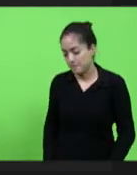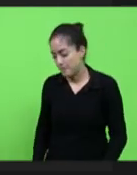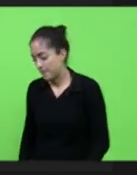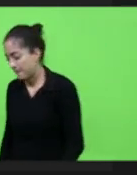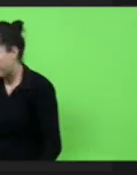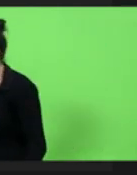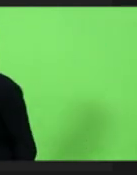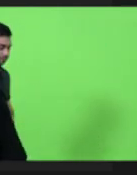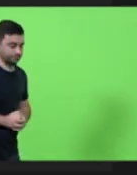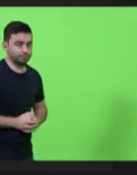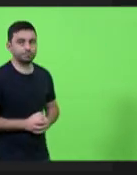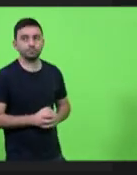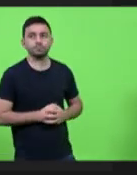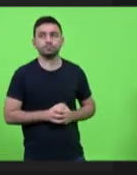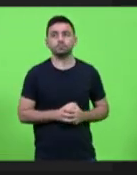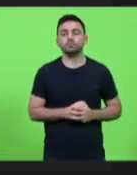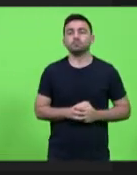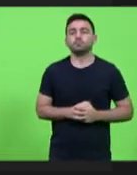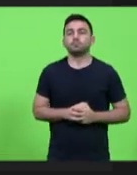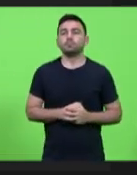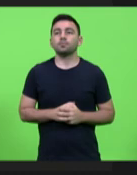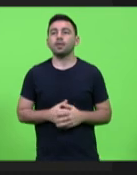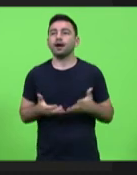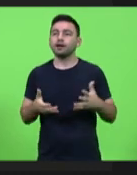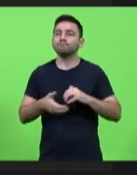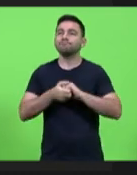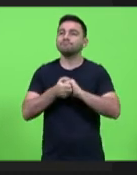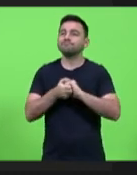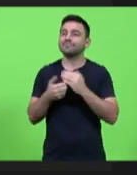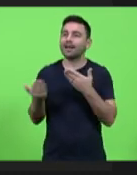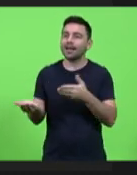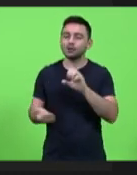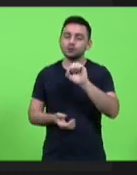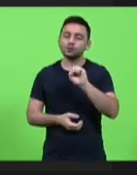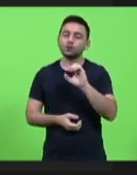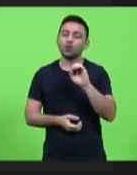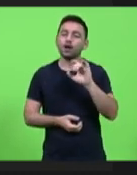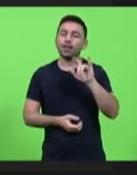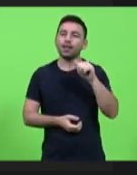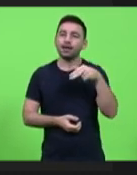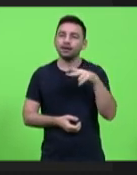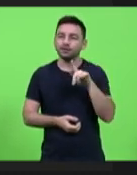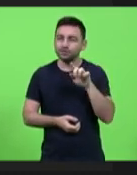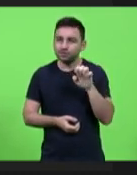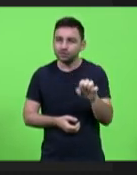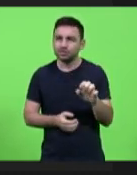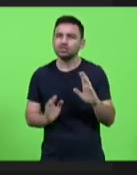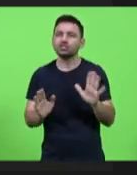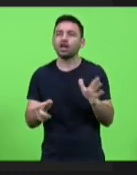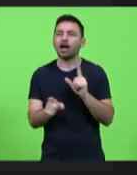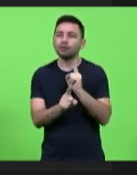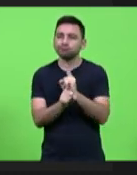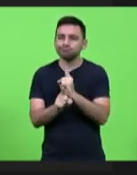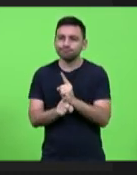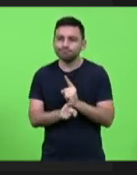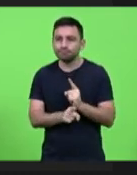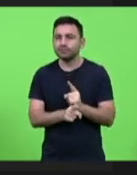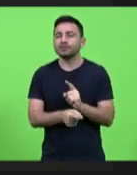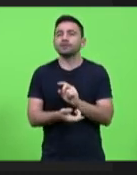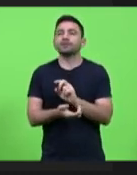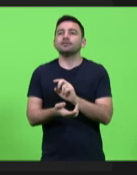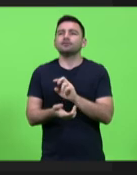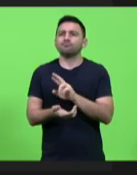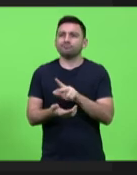cumprimentar de forma muito carinhosa a Solange já nos encontramos em muitos momentos enquanto eu era prefeita